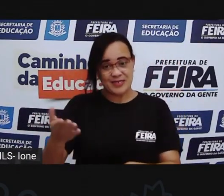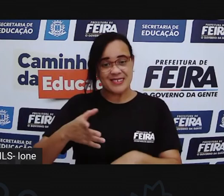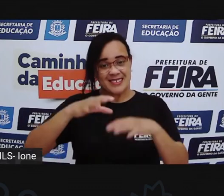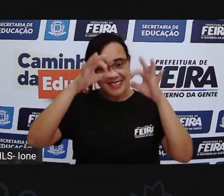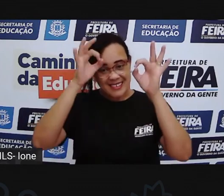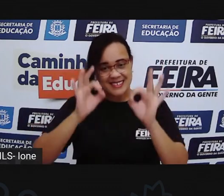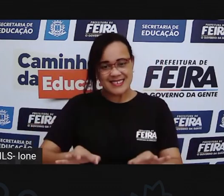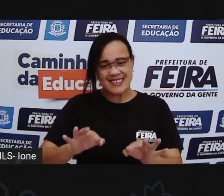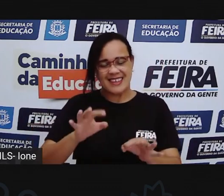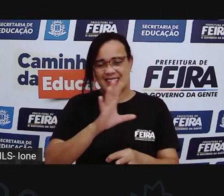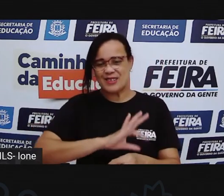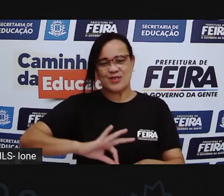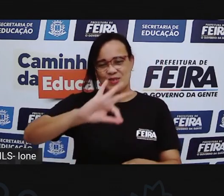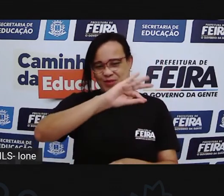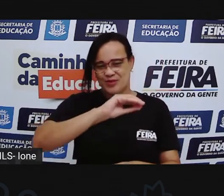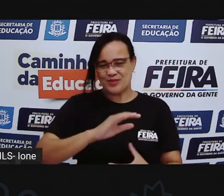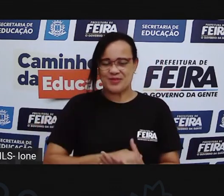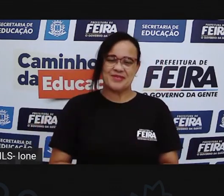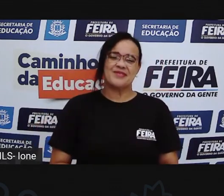tudinho aí, viu?